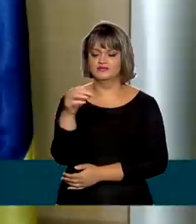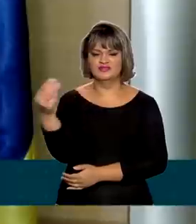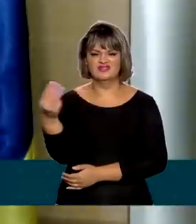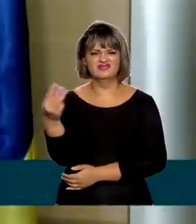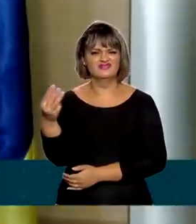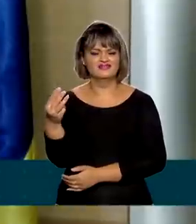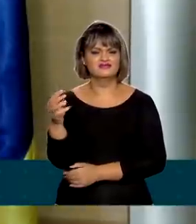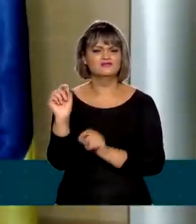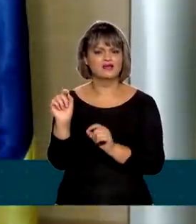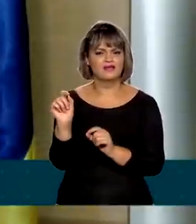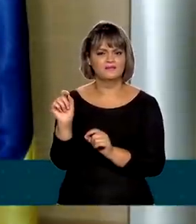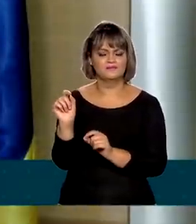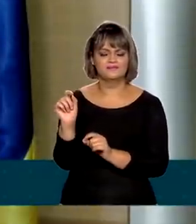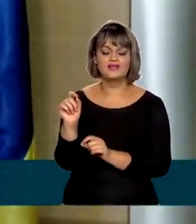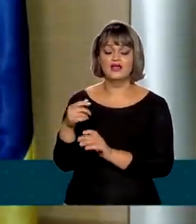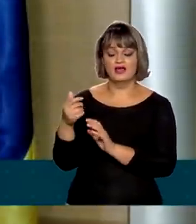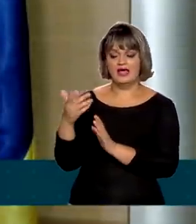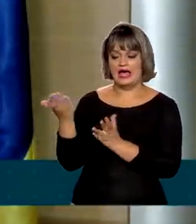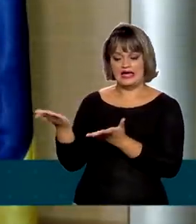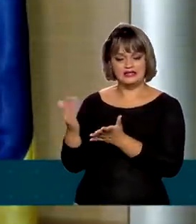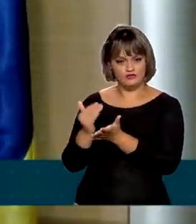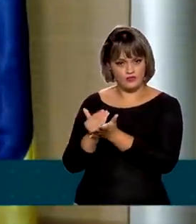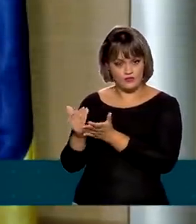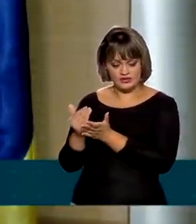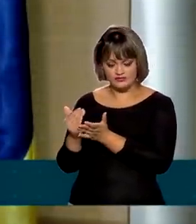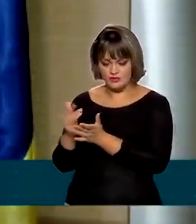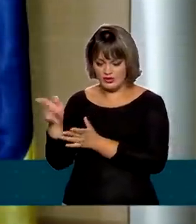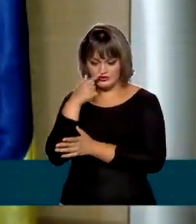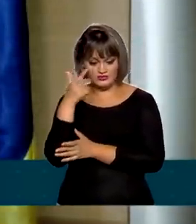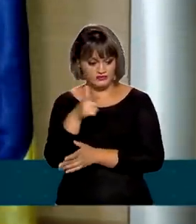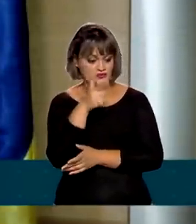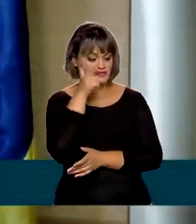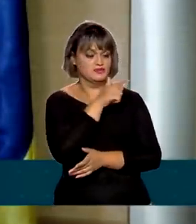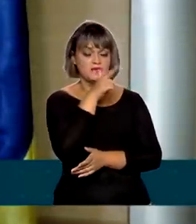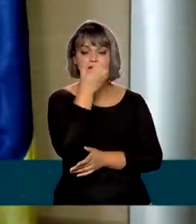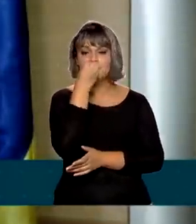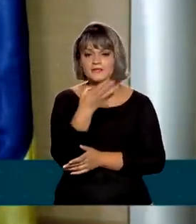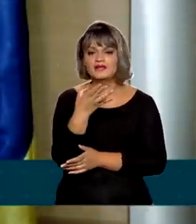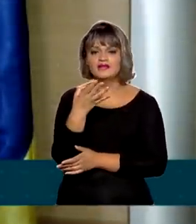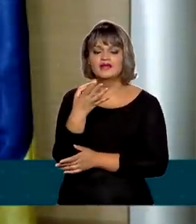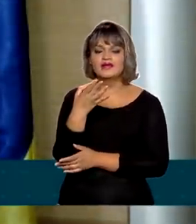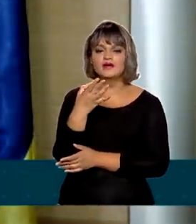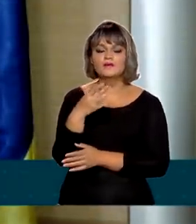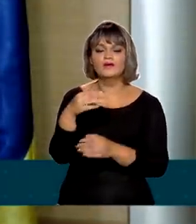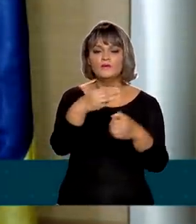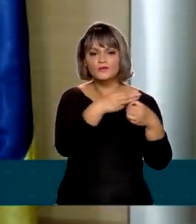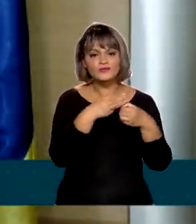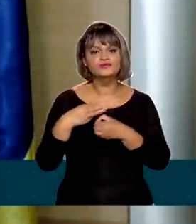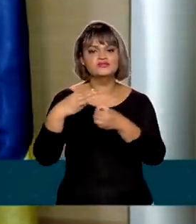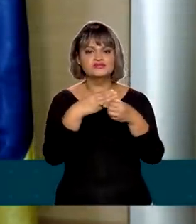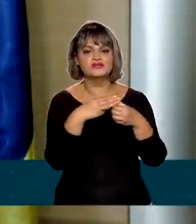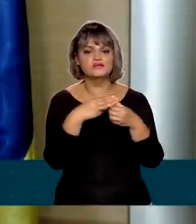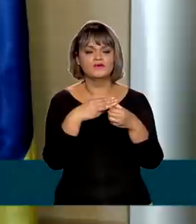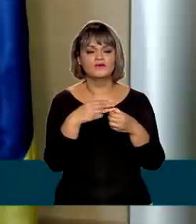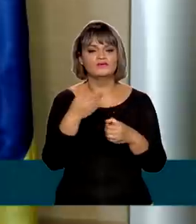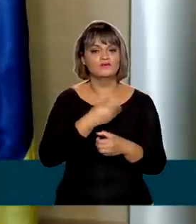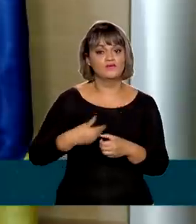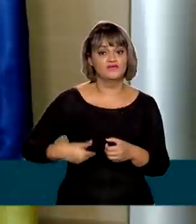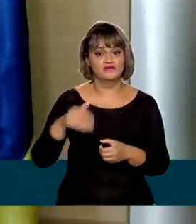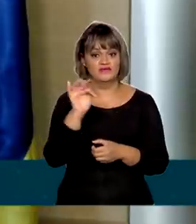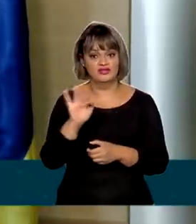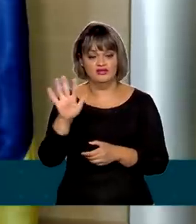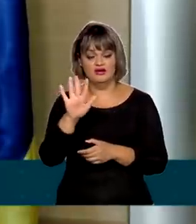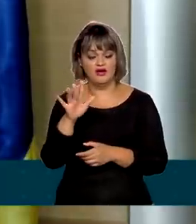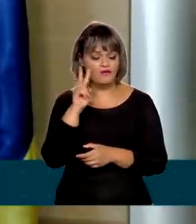E no primeiro ano de funcionamento já mostrou-se um extraordinário sucesso, porque os municípios, os estados e o governo federal juntos